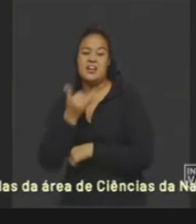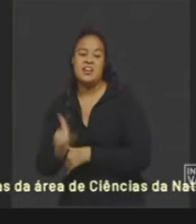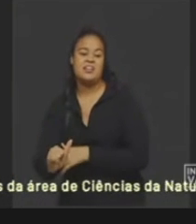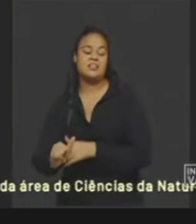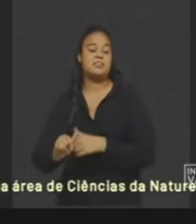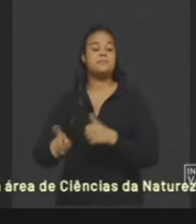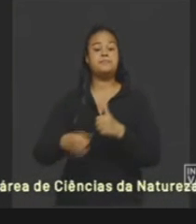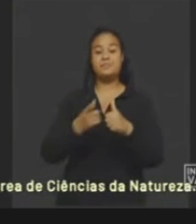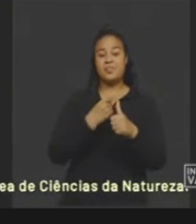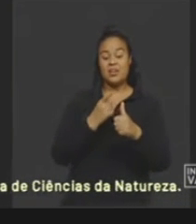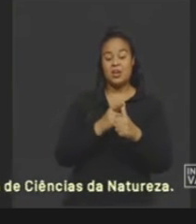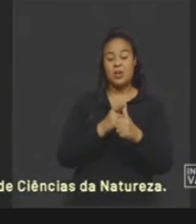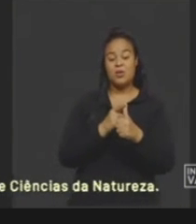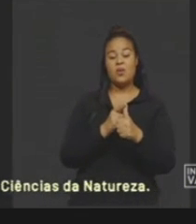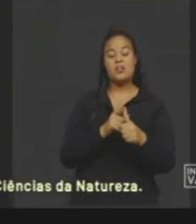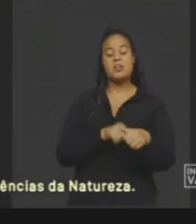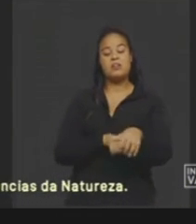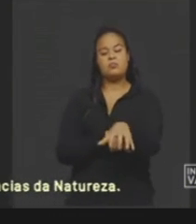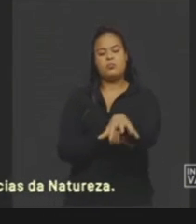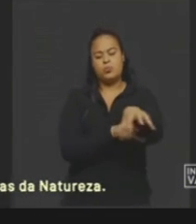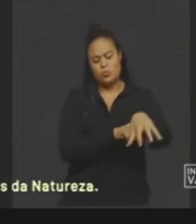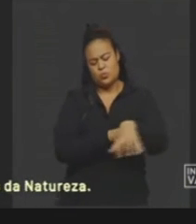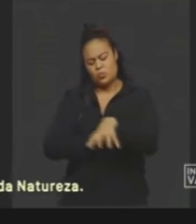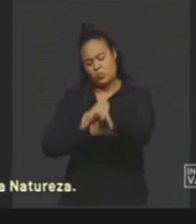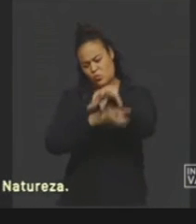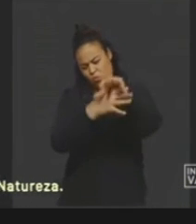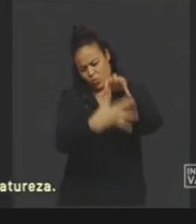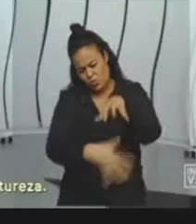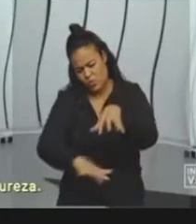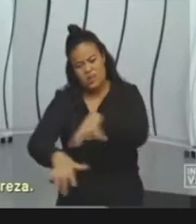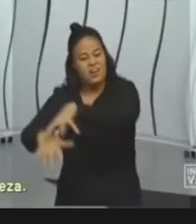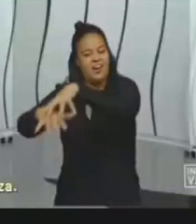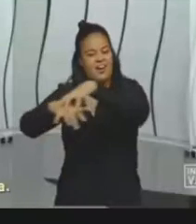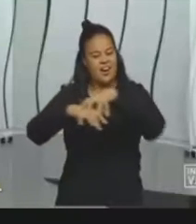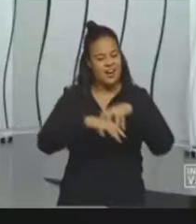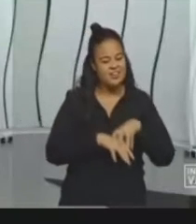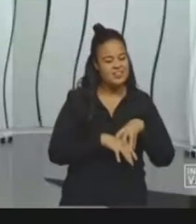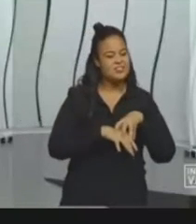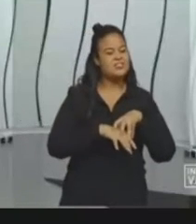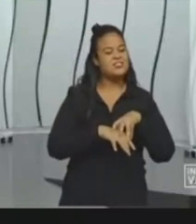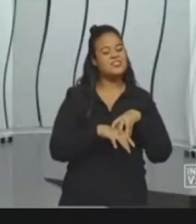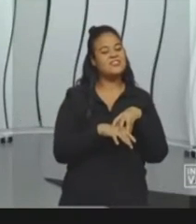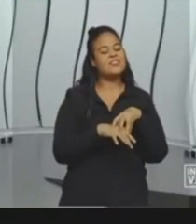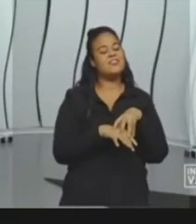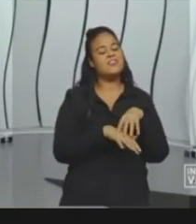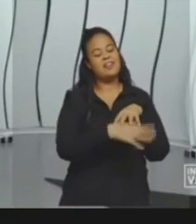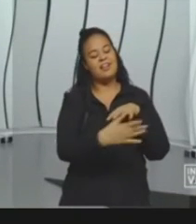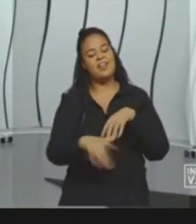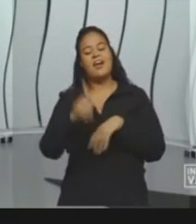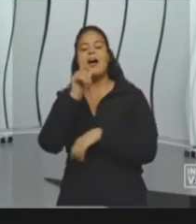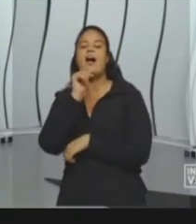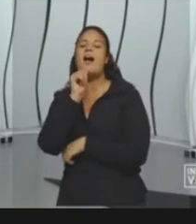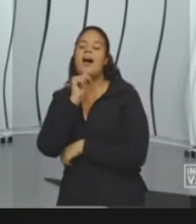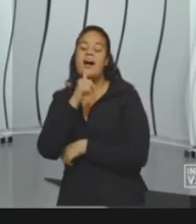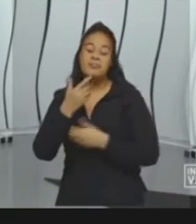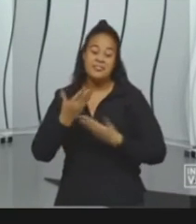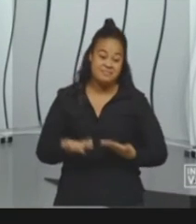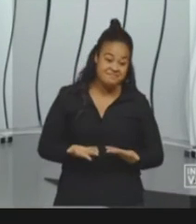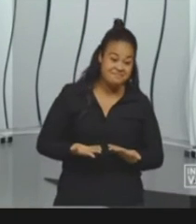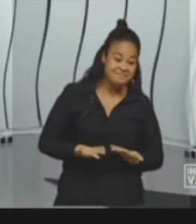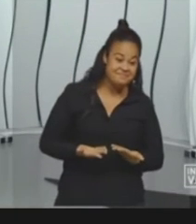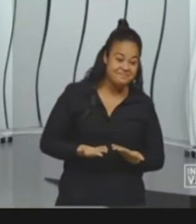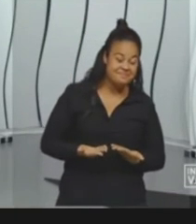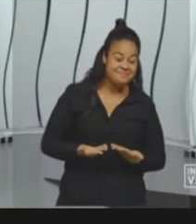marémotriz que é uma energia advindo da força e do movimento das ondas e das marés é isso